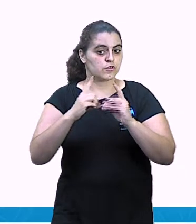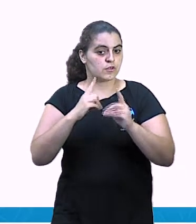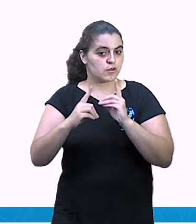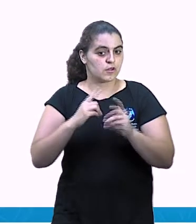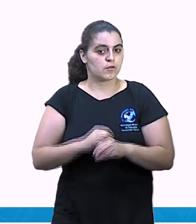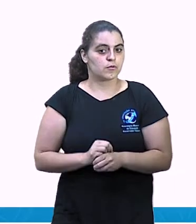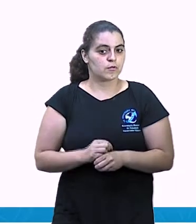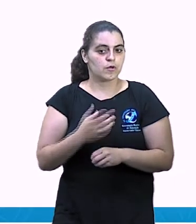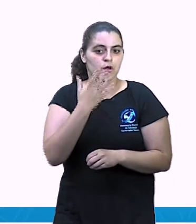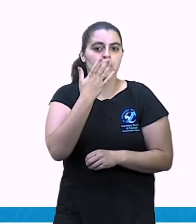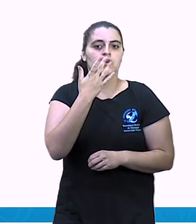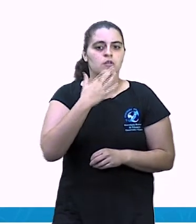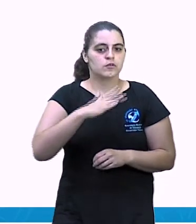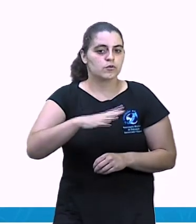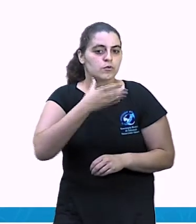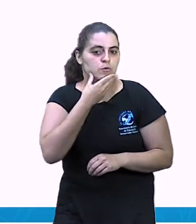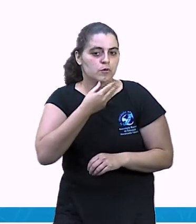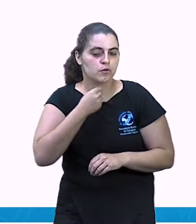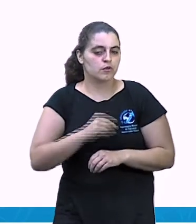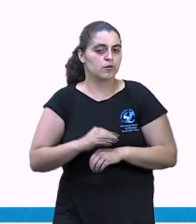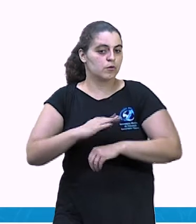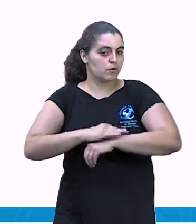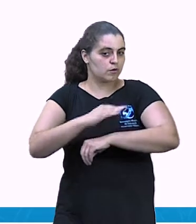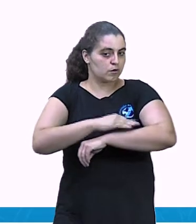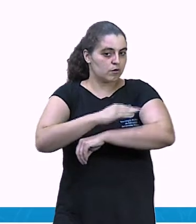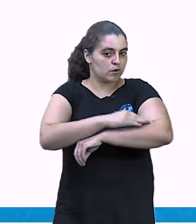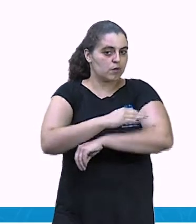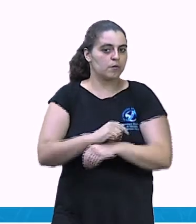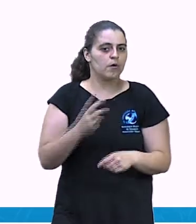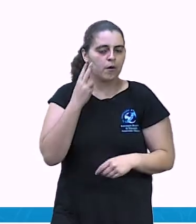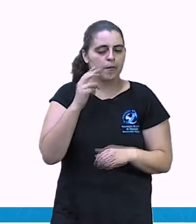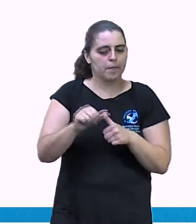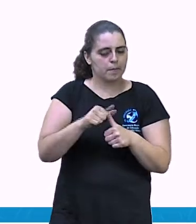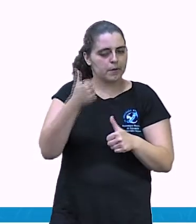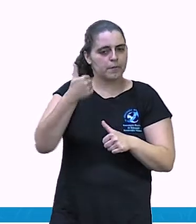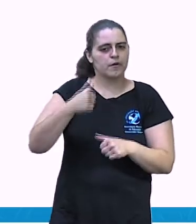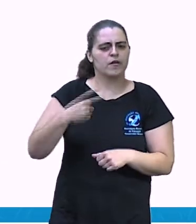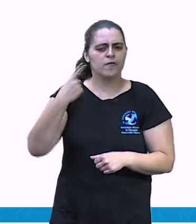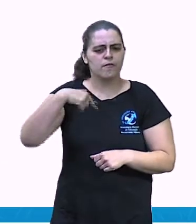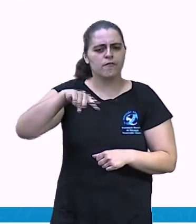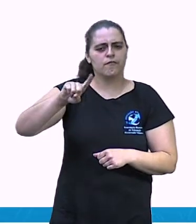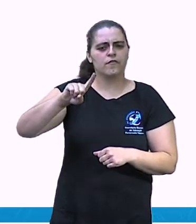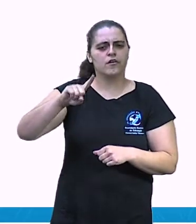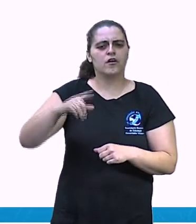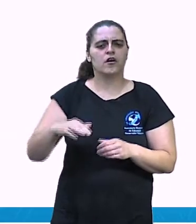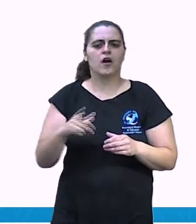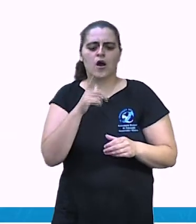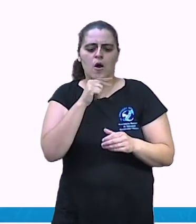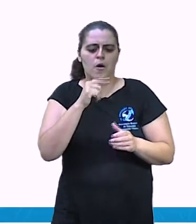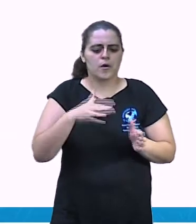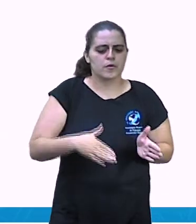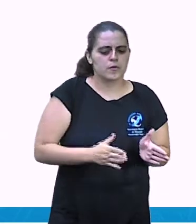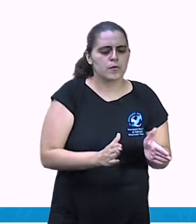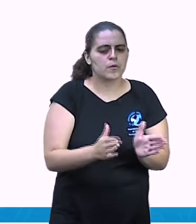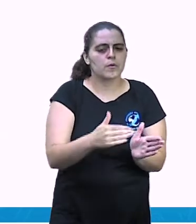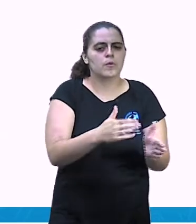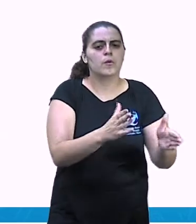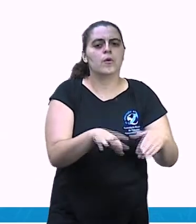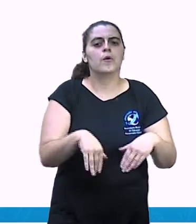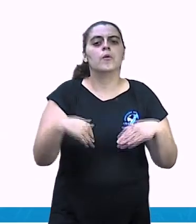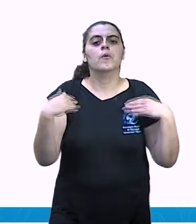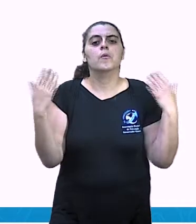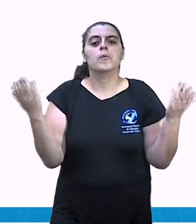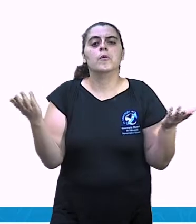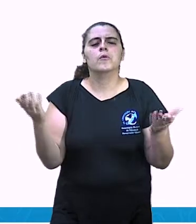Então, vamos lá? Então, primeira. Vamos para a lagoa. Quem disse isso? Ah,